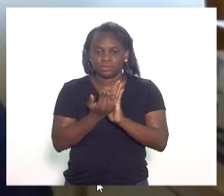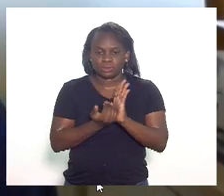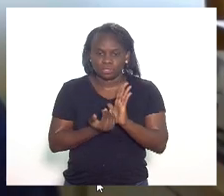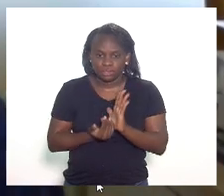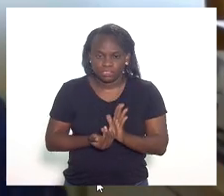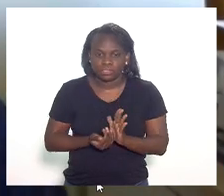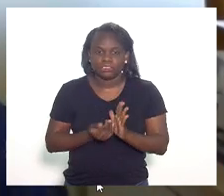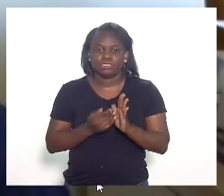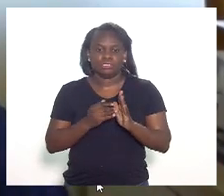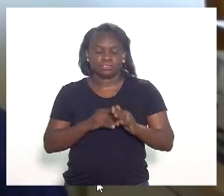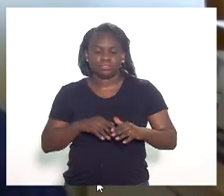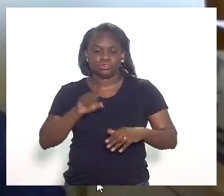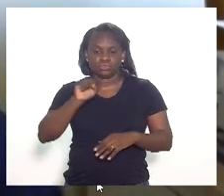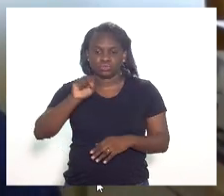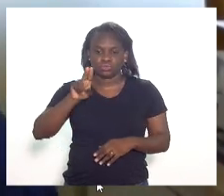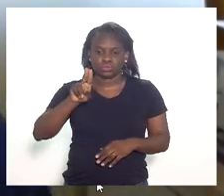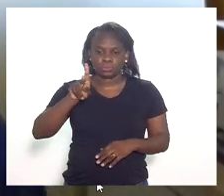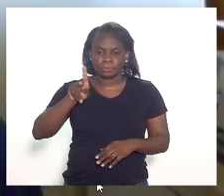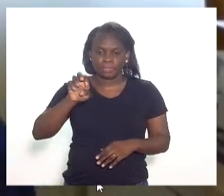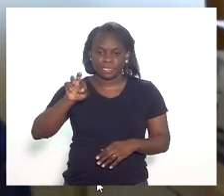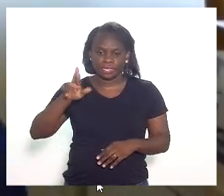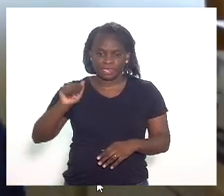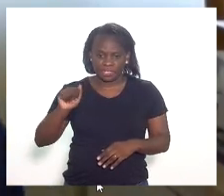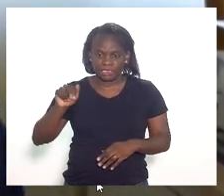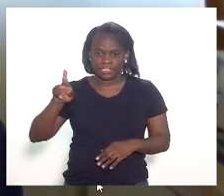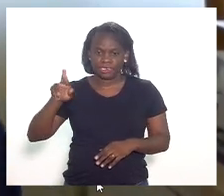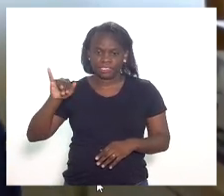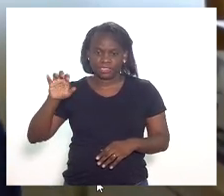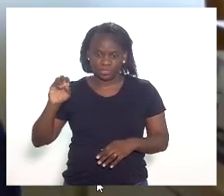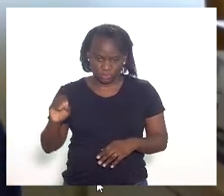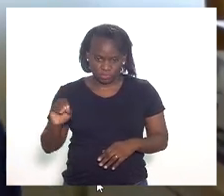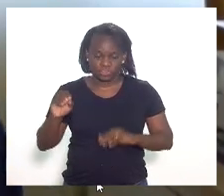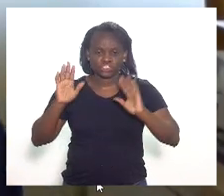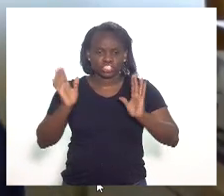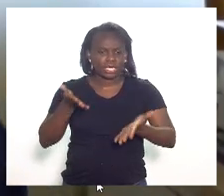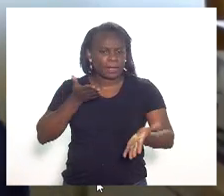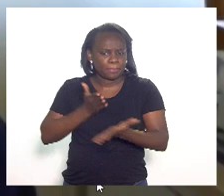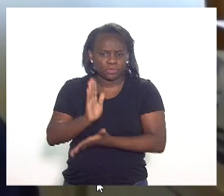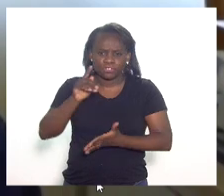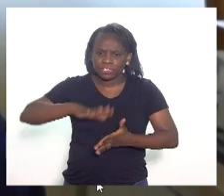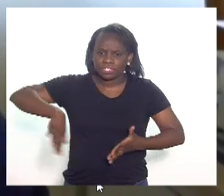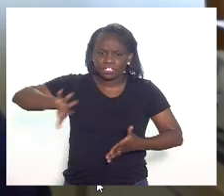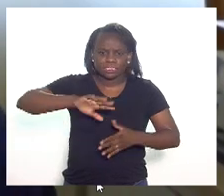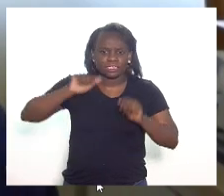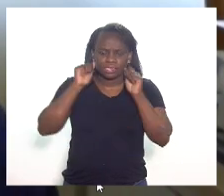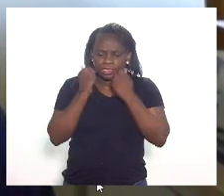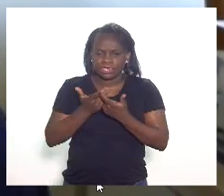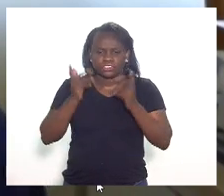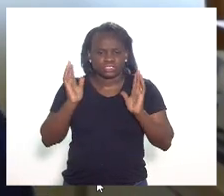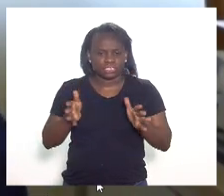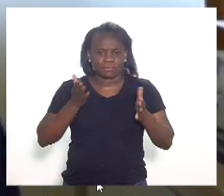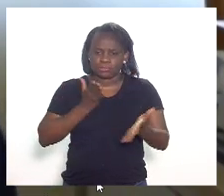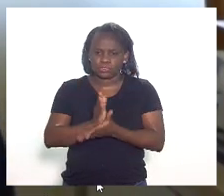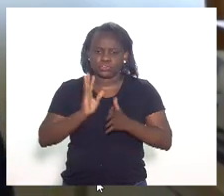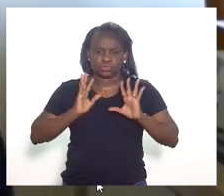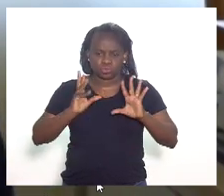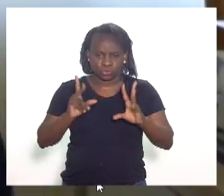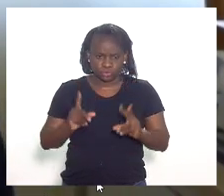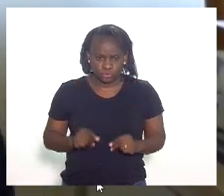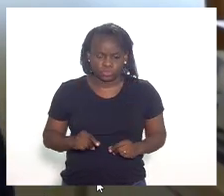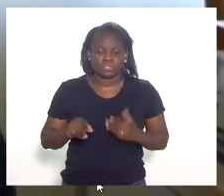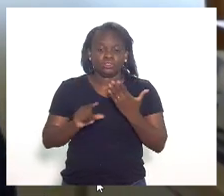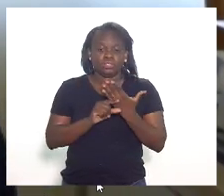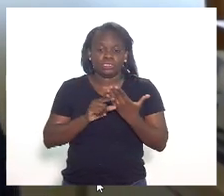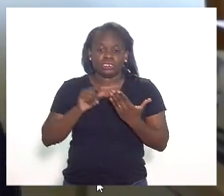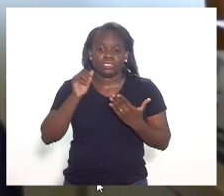Supera Rio, que foi aprovado por unanimidade dessa casa, de autoria do